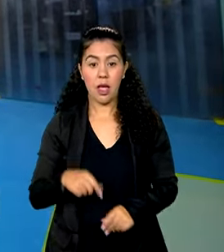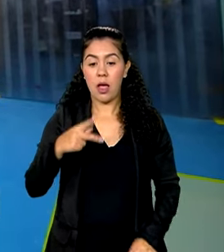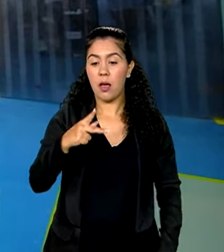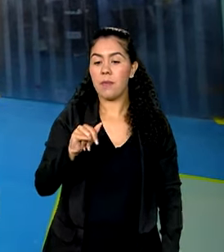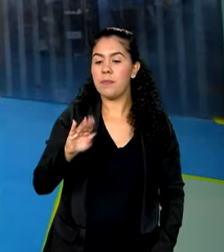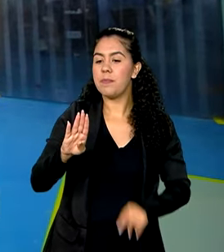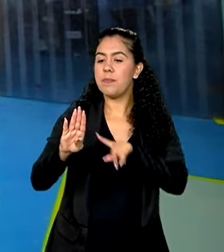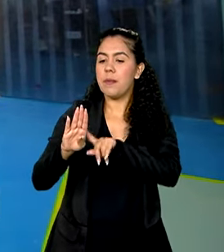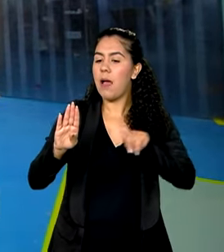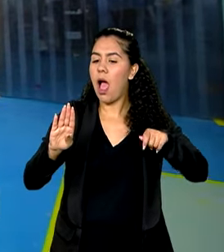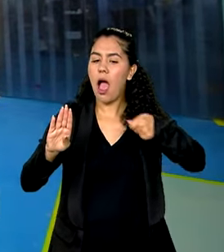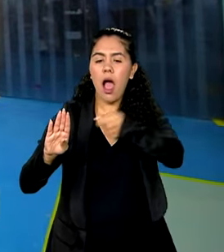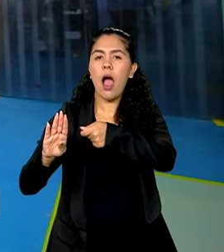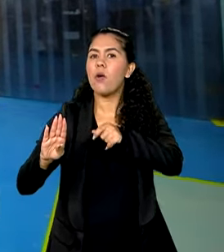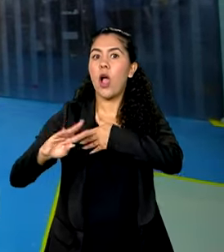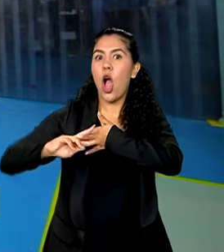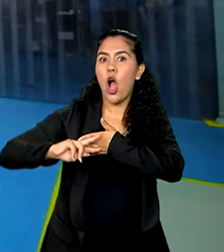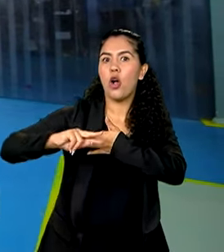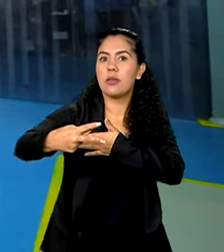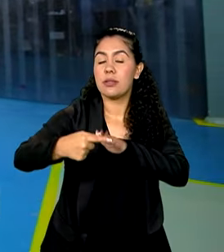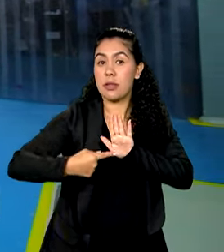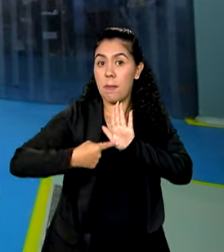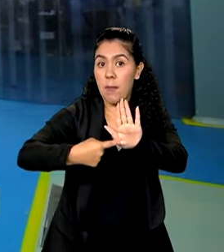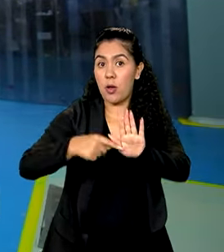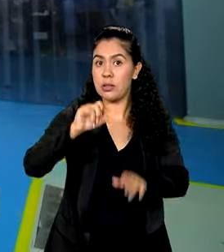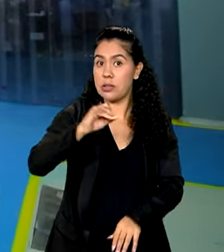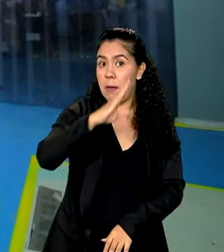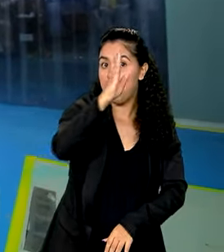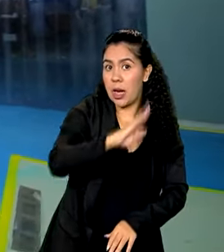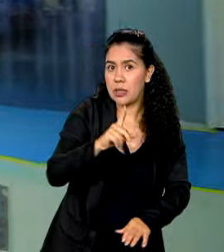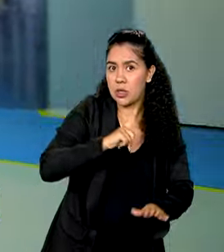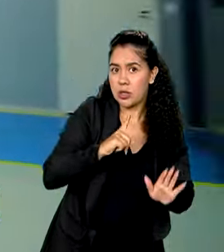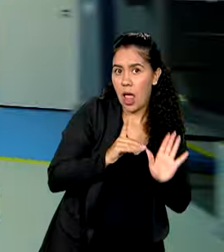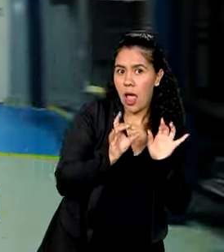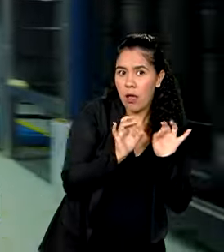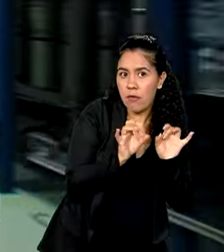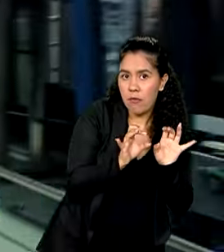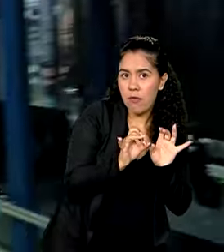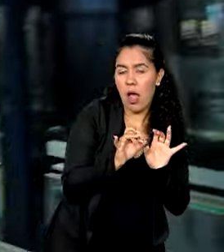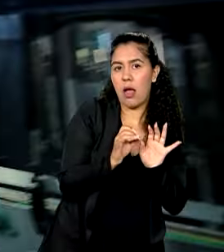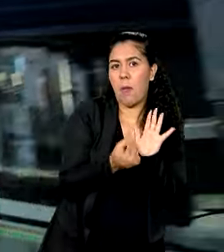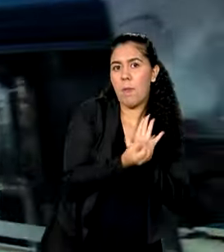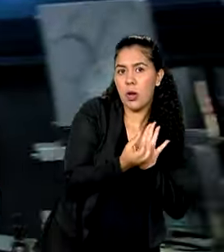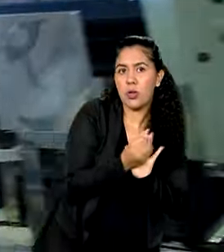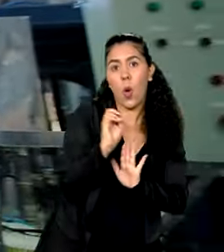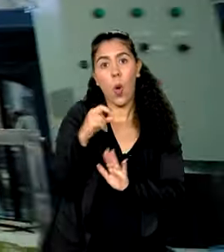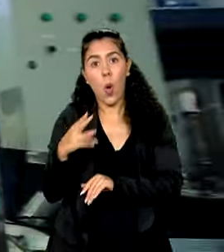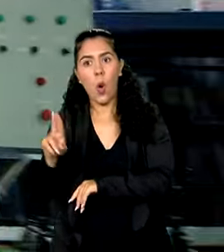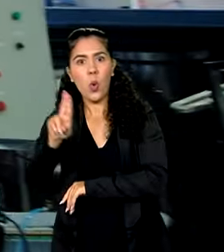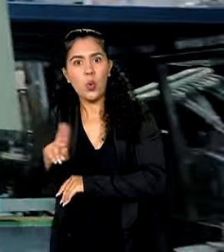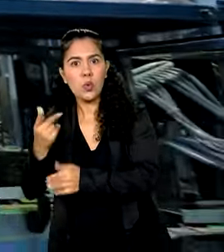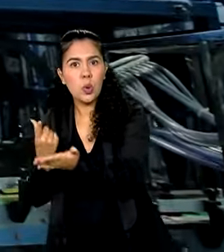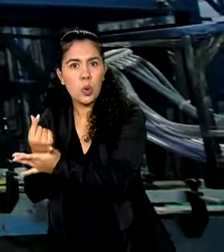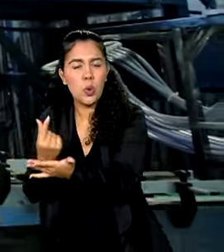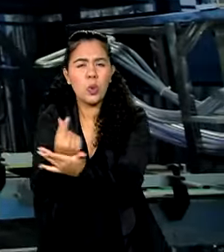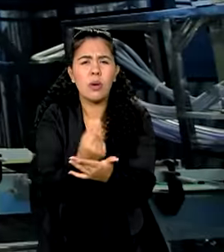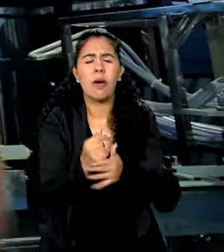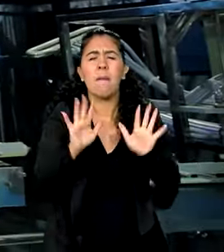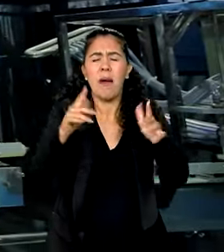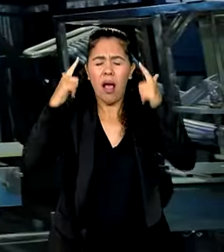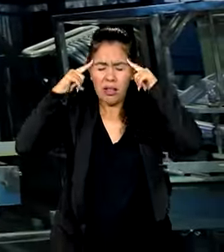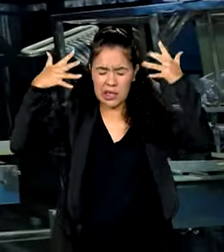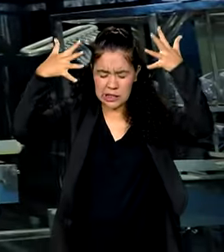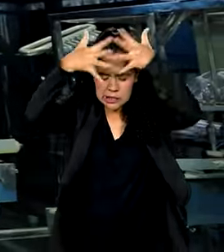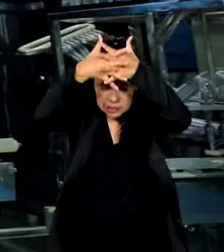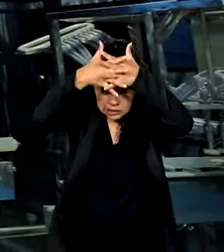consequência. Ele reflete exatamente o quanto o país está produzindo, vendendo e consumindo. Ainda confuso, você me pergunta, mas